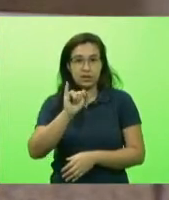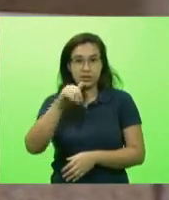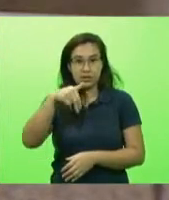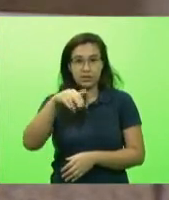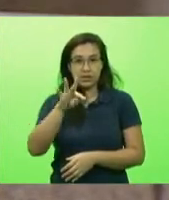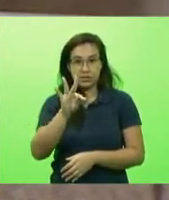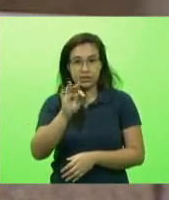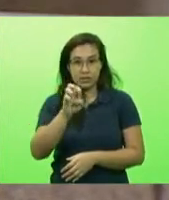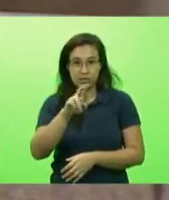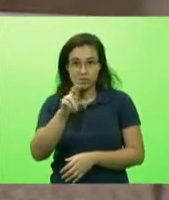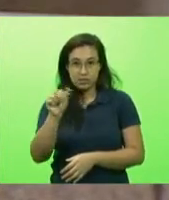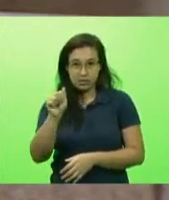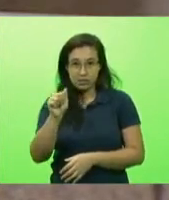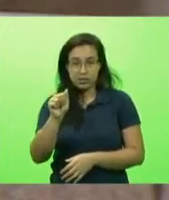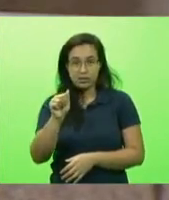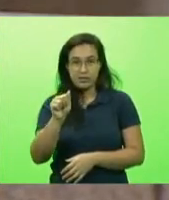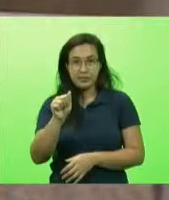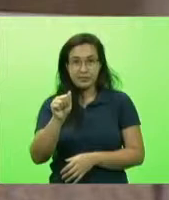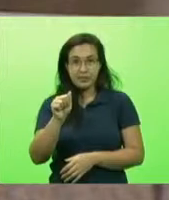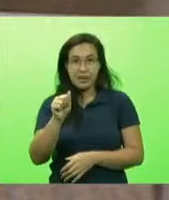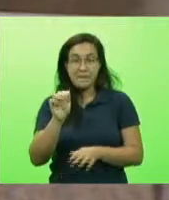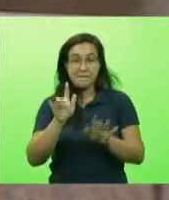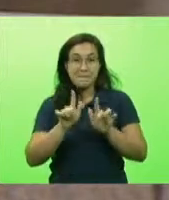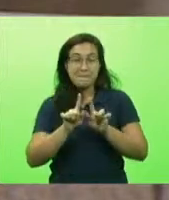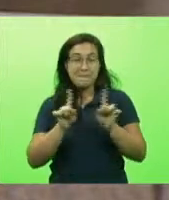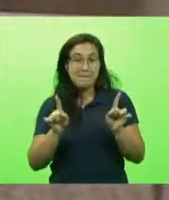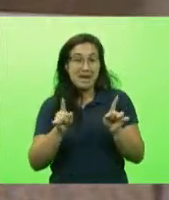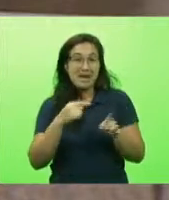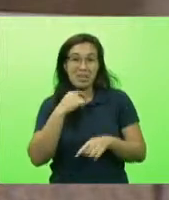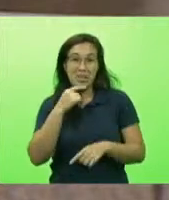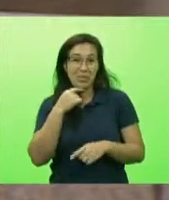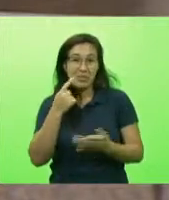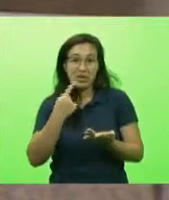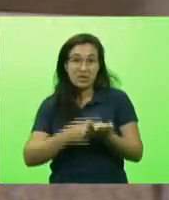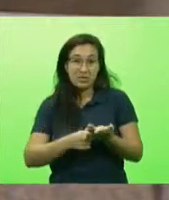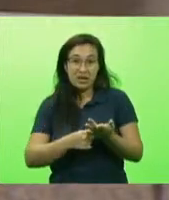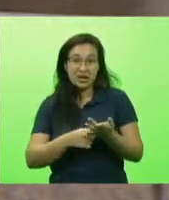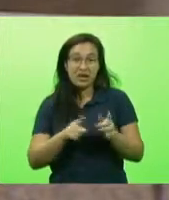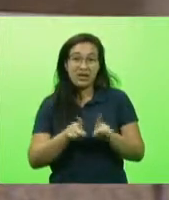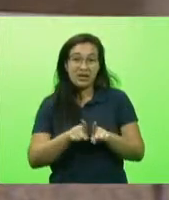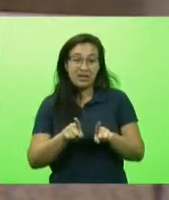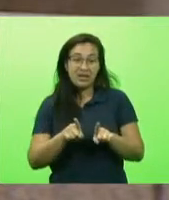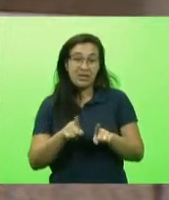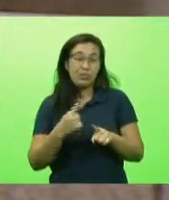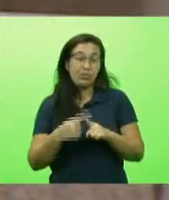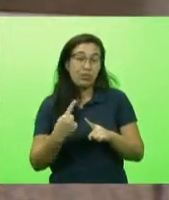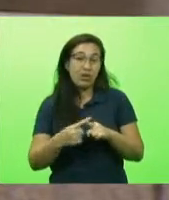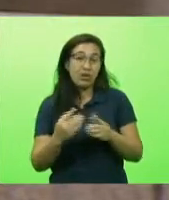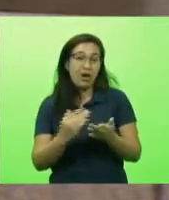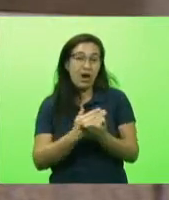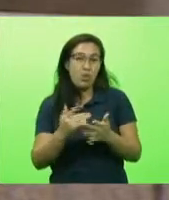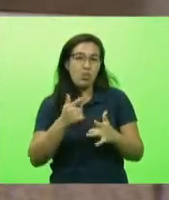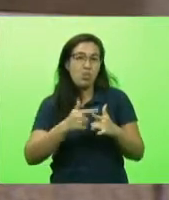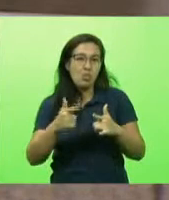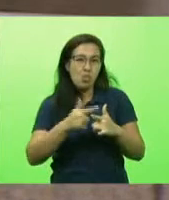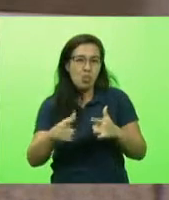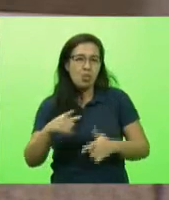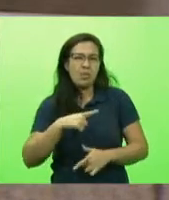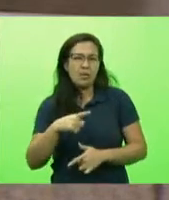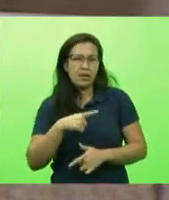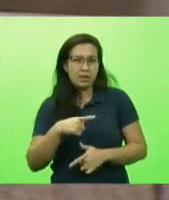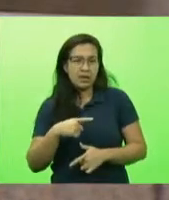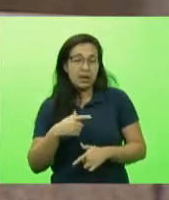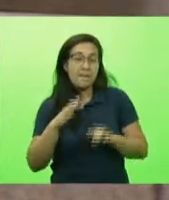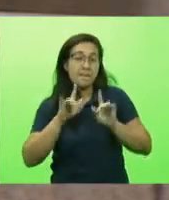houve alguns gargalos enfim óbvices mas acho que ainda a proposta